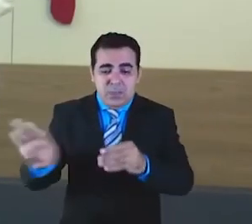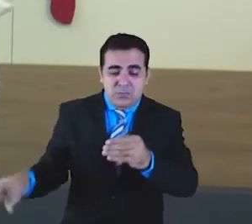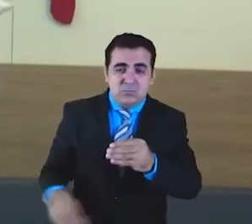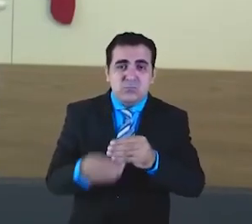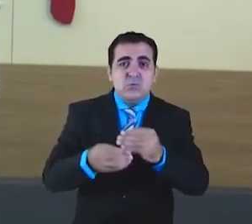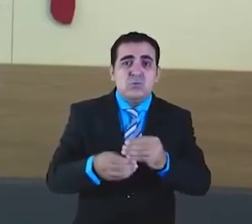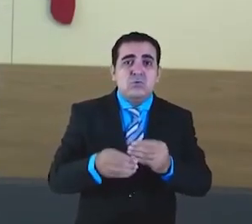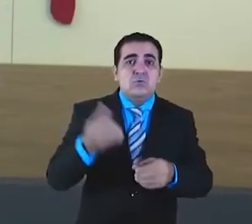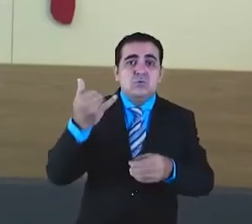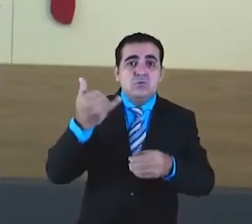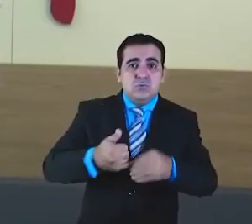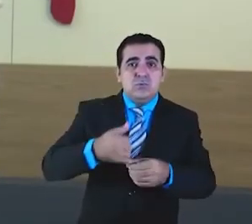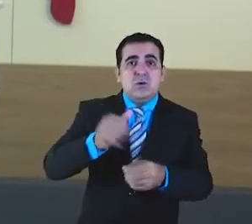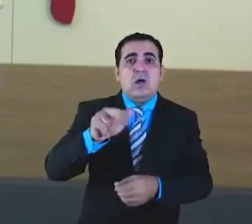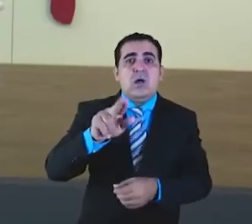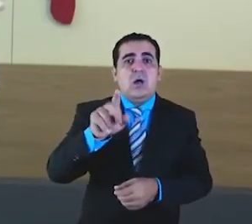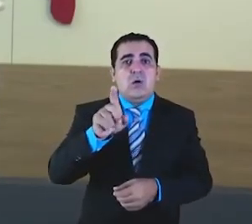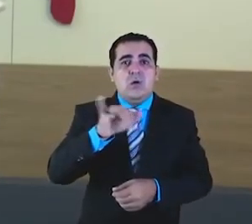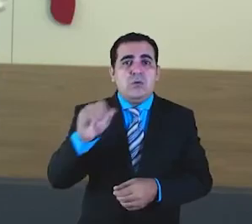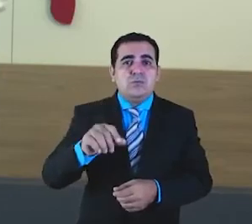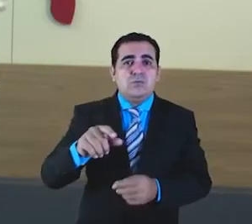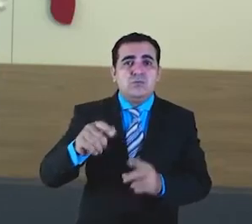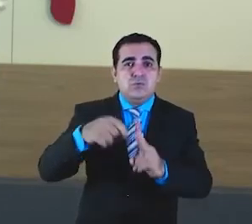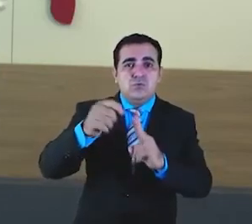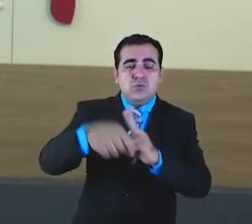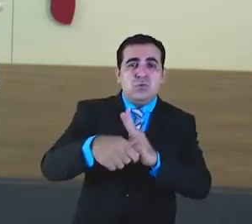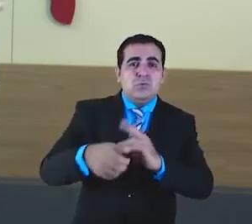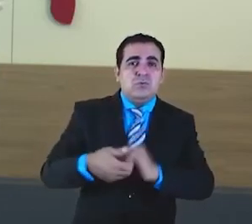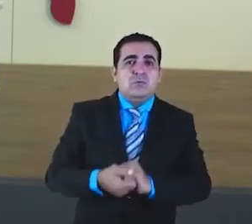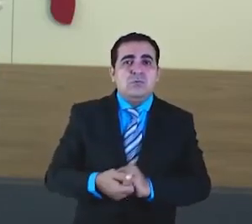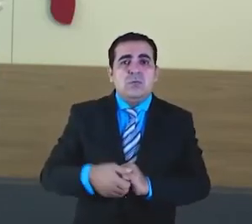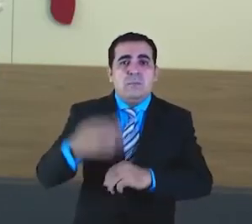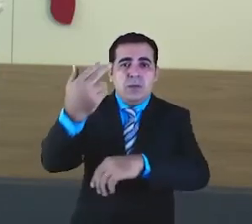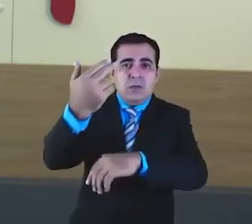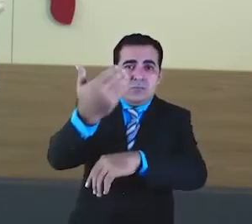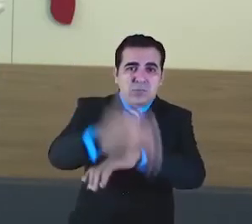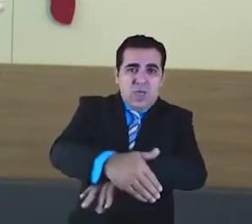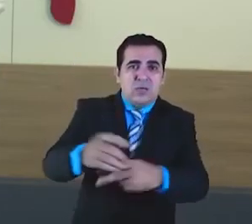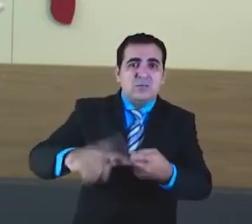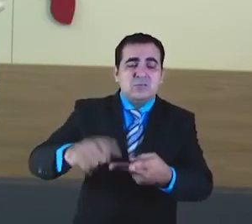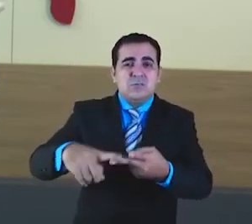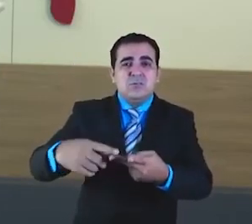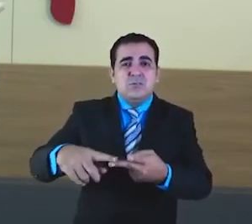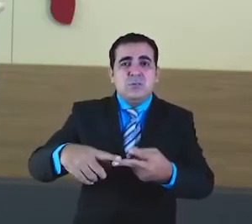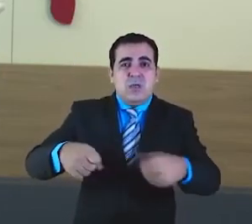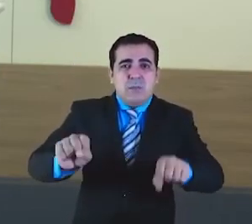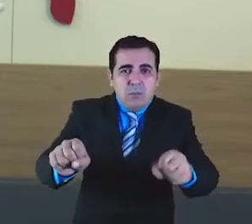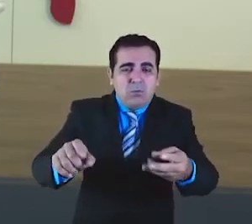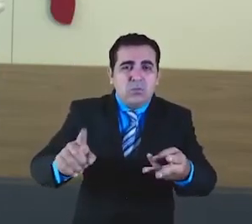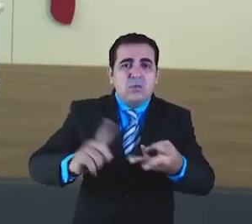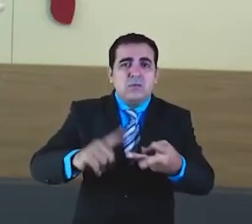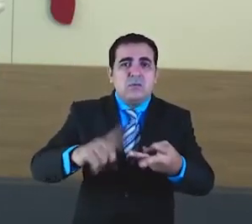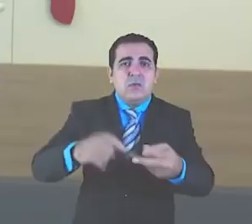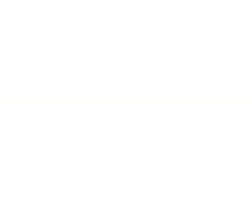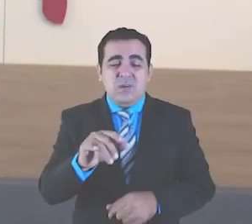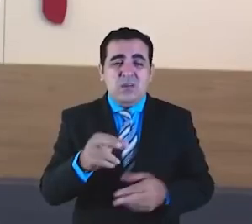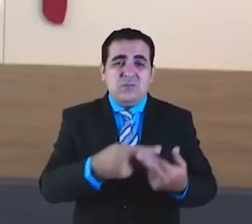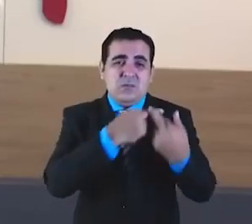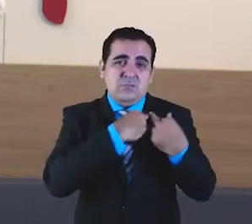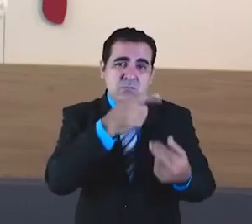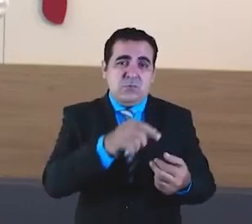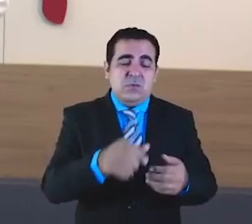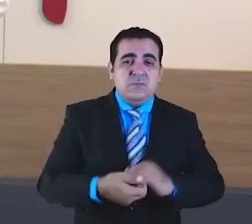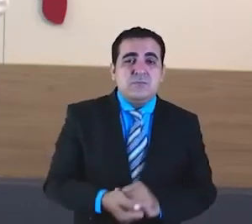um auxílio combustível, com dois meses de duração, para taxistas, mototaxistas e motoristas de aplicativo.